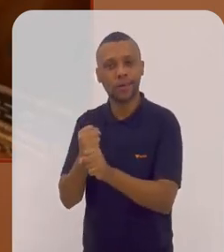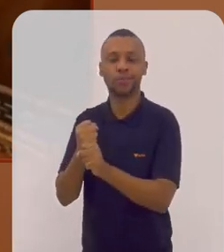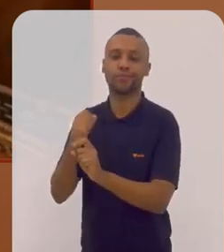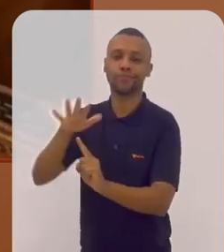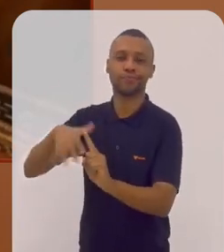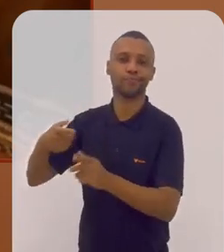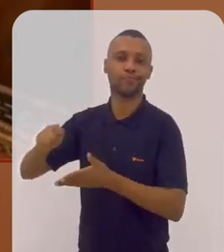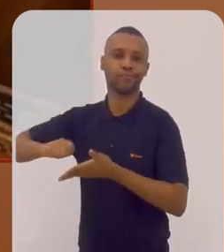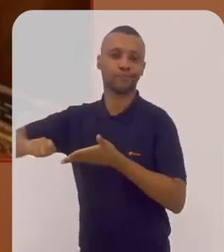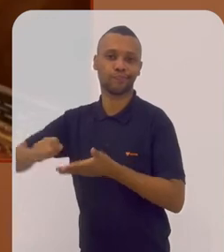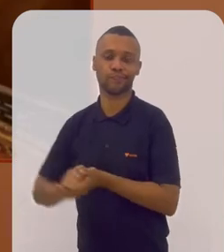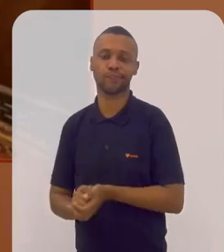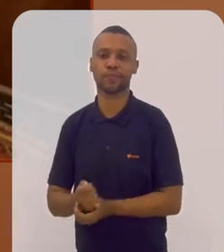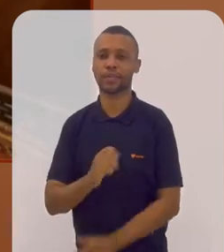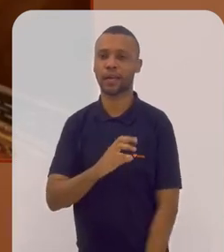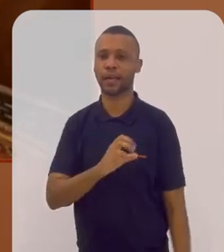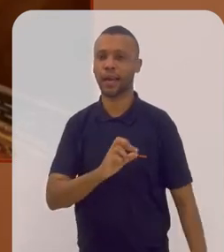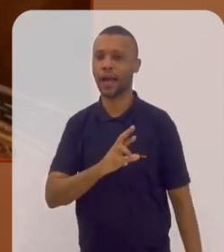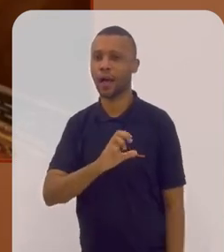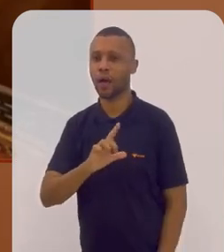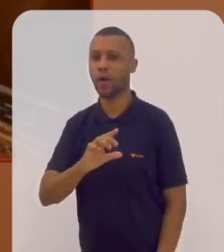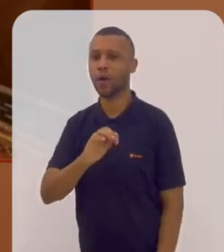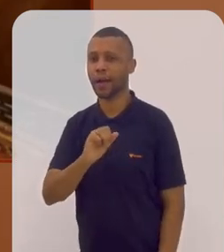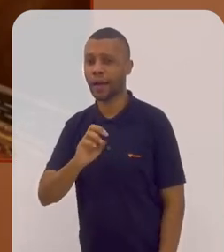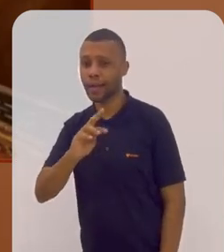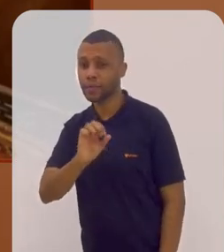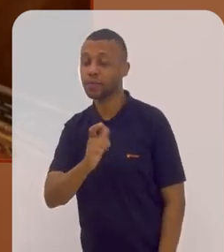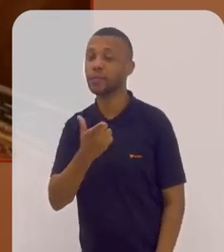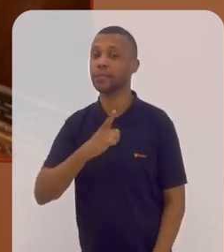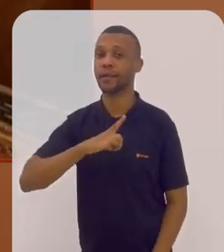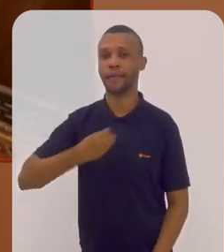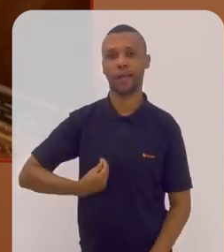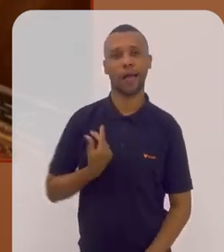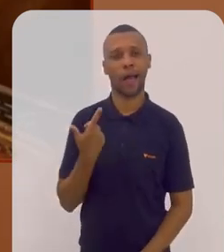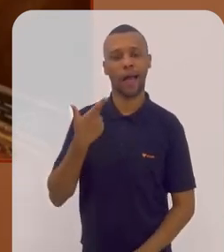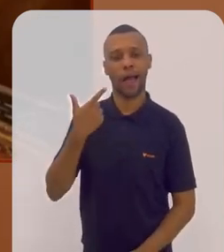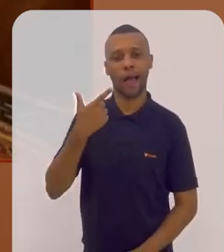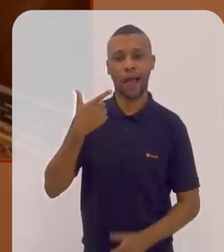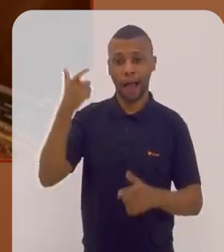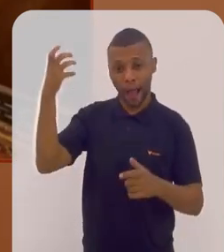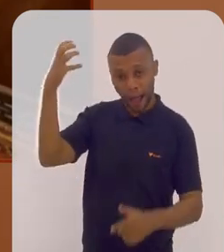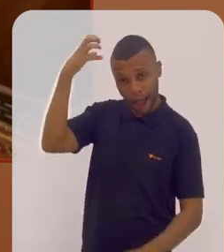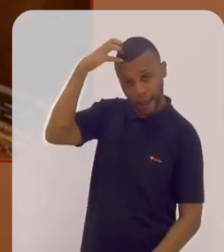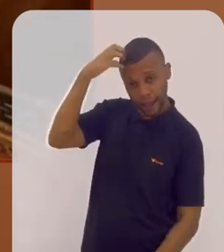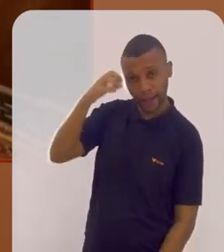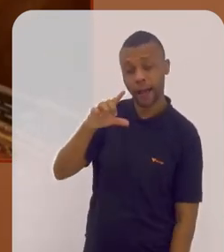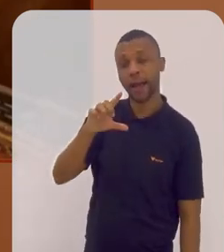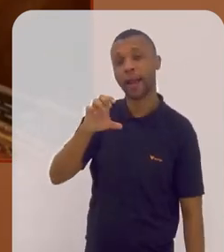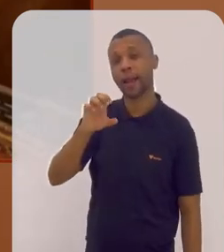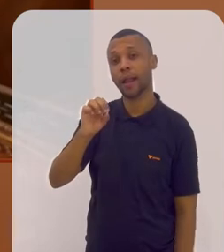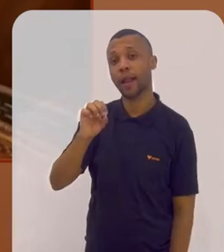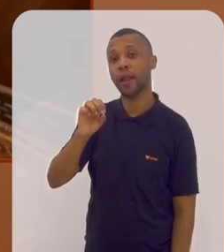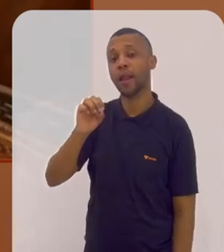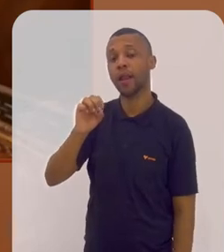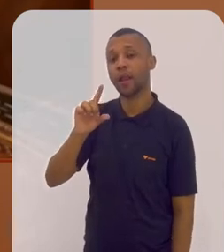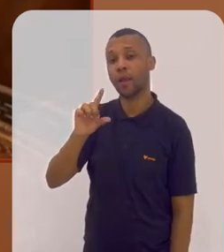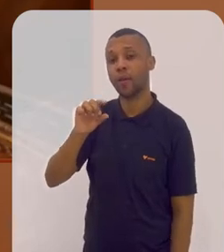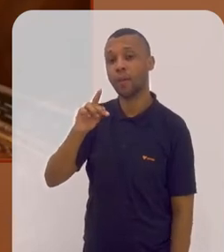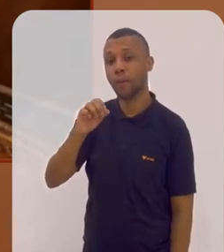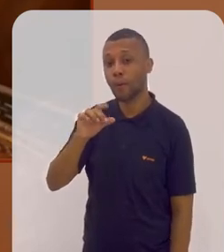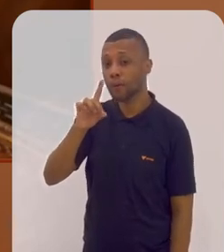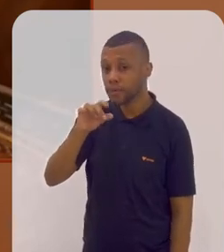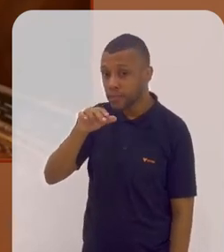atriz Carol Castro, que reviseu Leopoldino em 2016, quando estávamos comemorando 200 anos do noivado